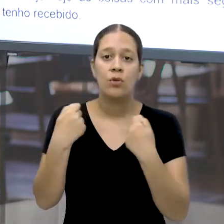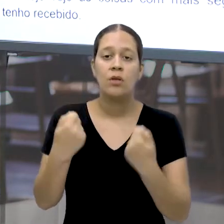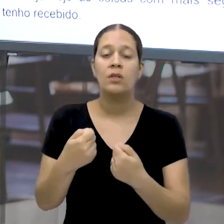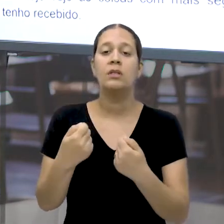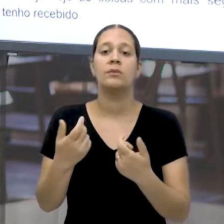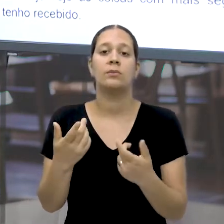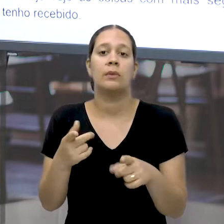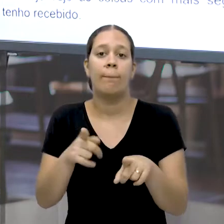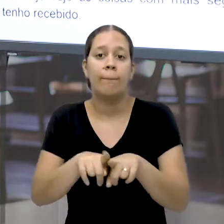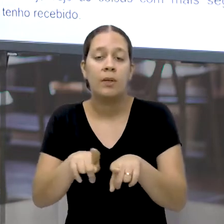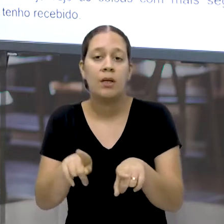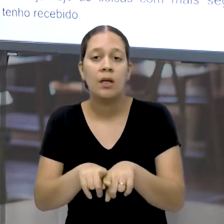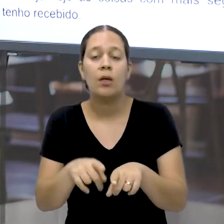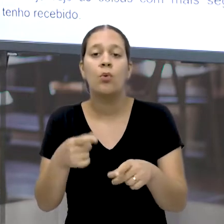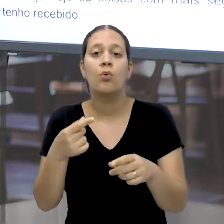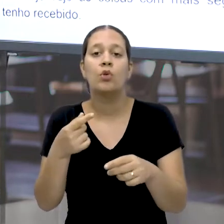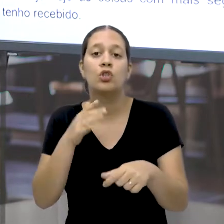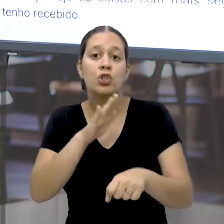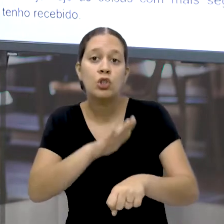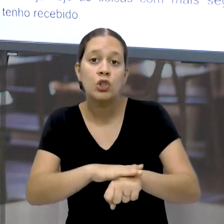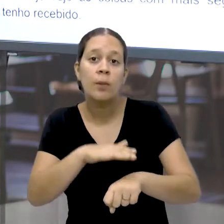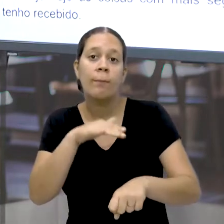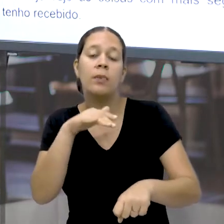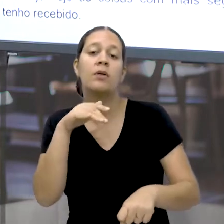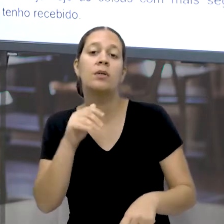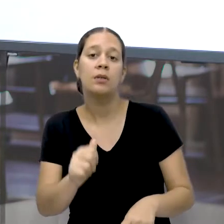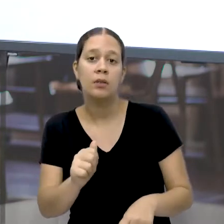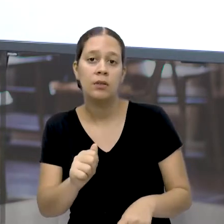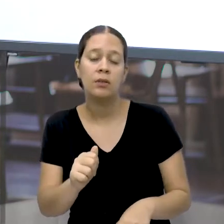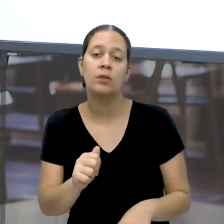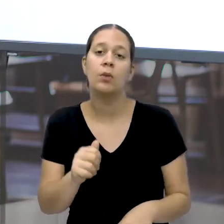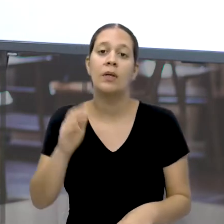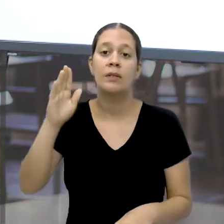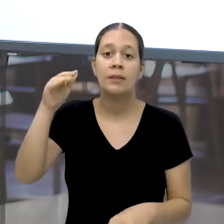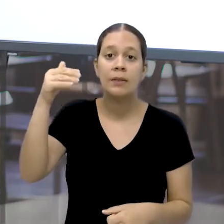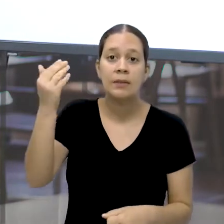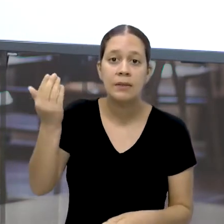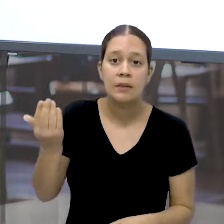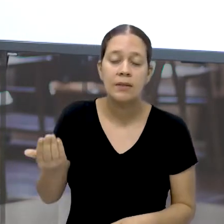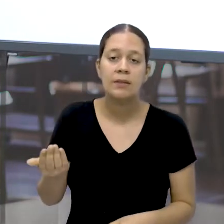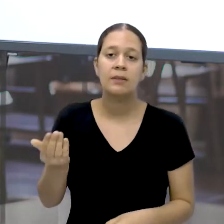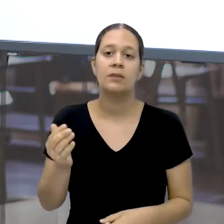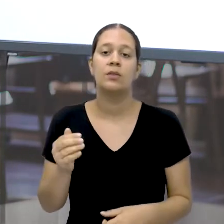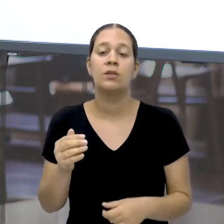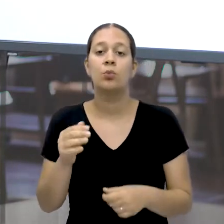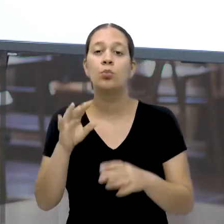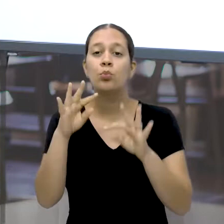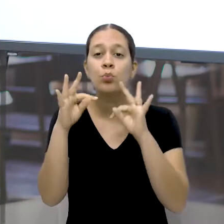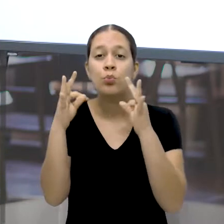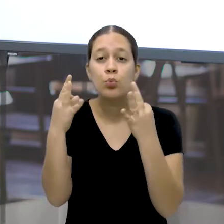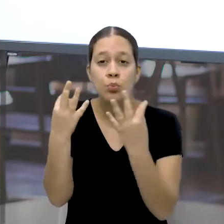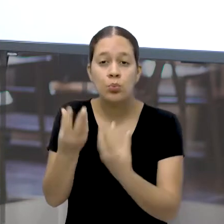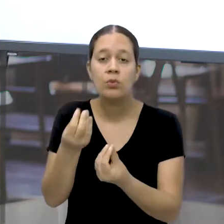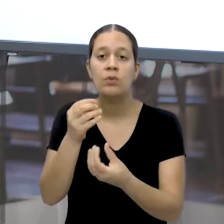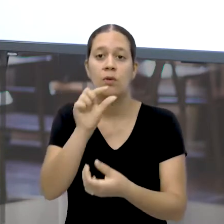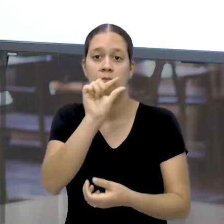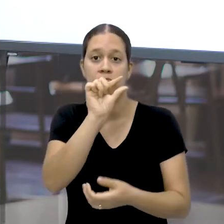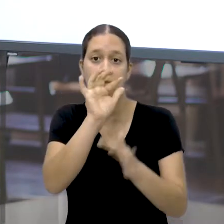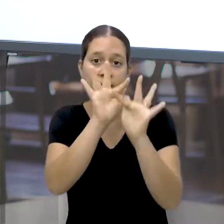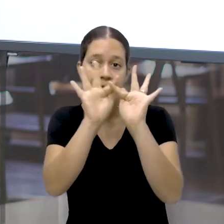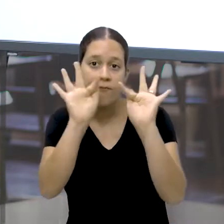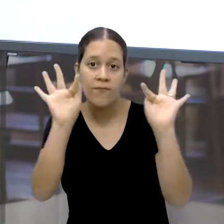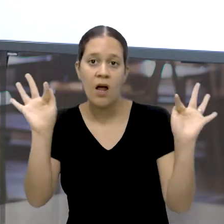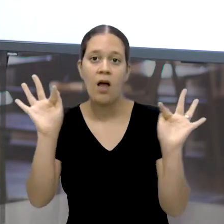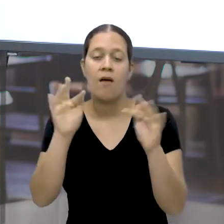Excelentíssima E tudo que estiver em verde São os argumentos Que Lucimere utilizou